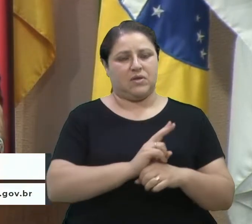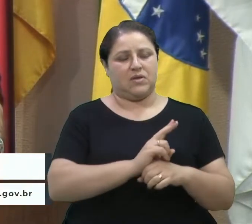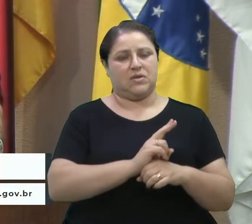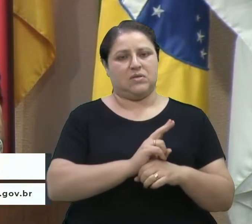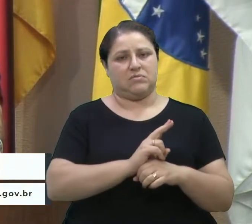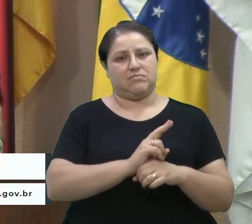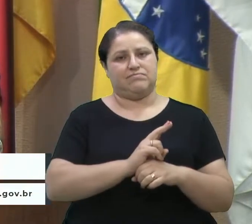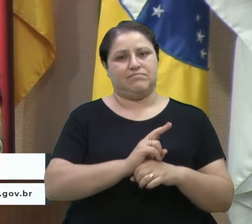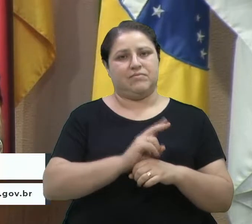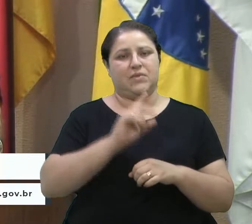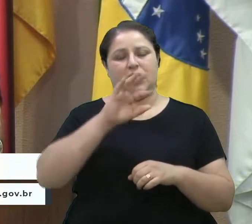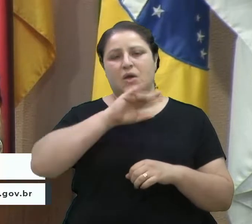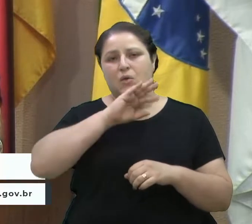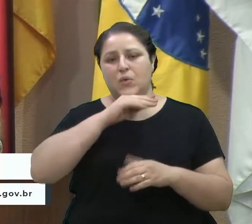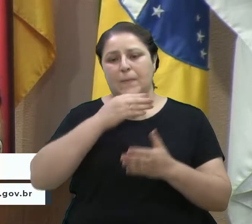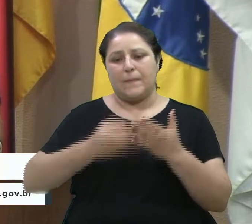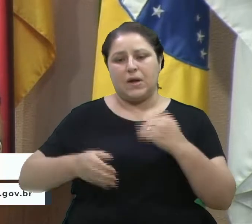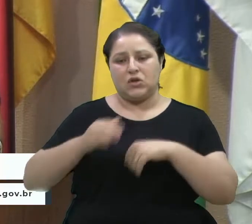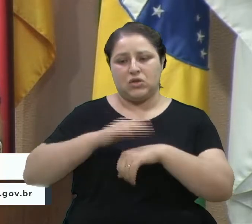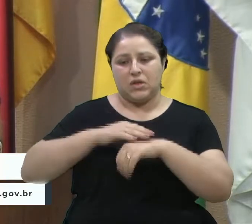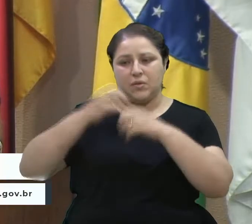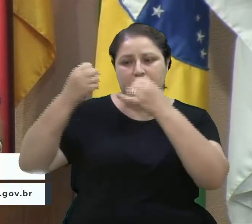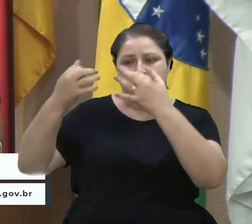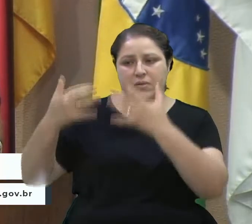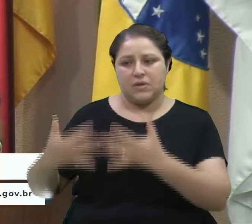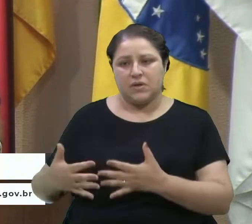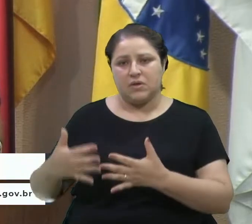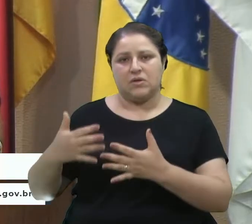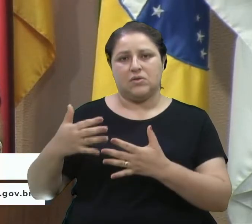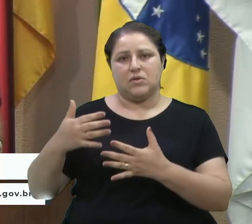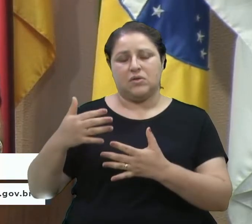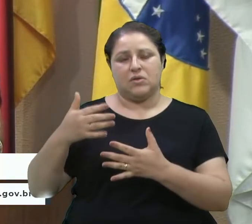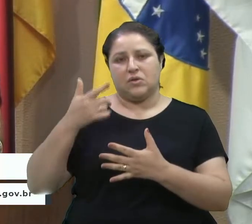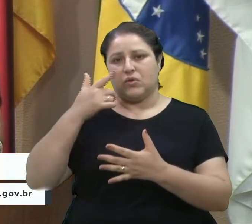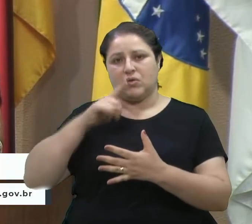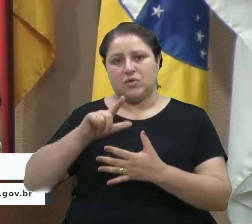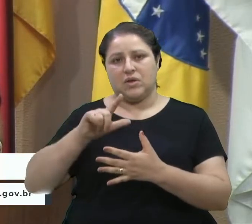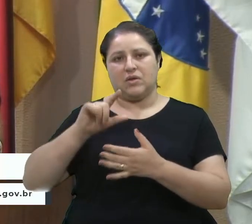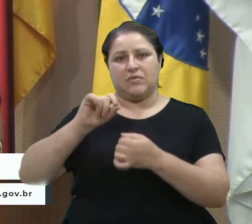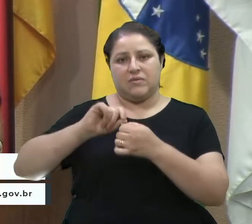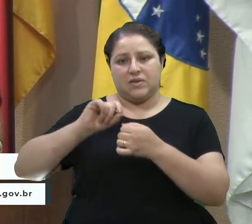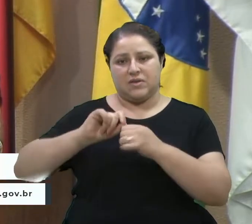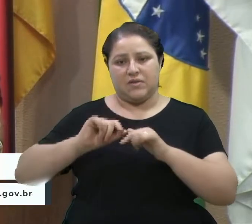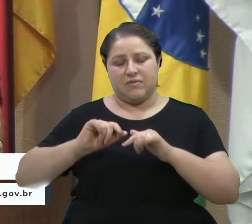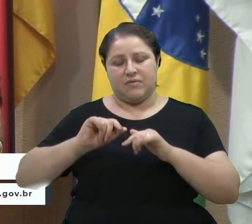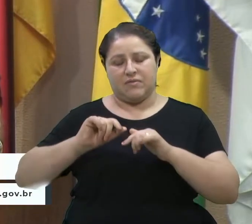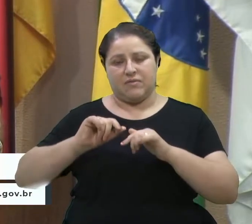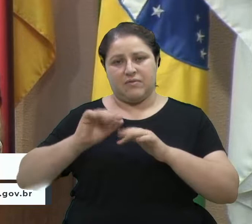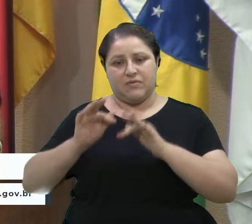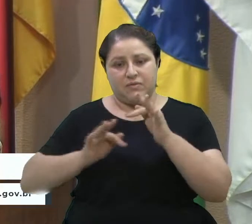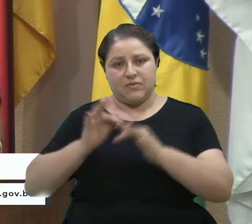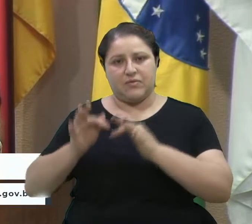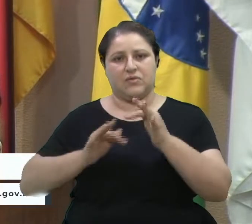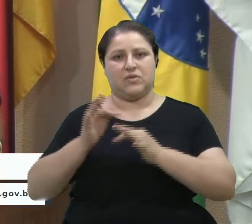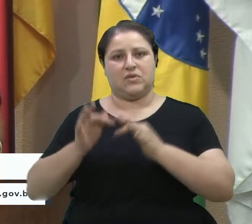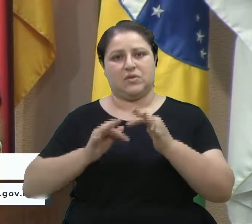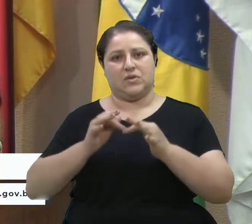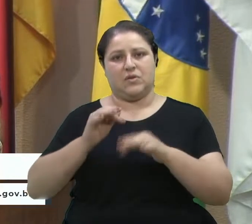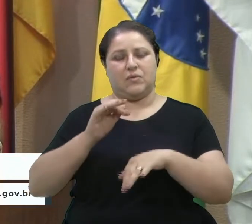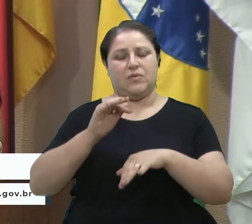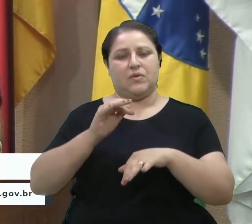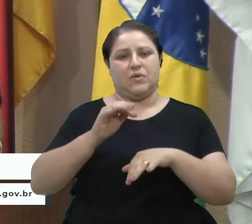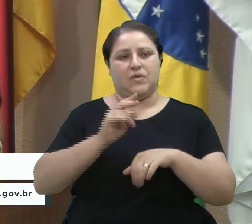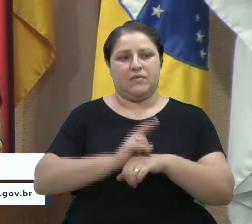dando explicação e não conseguir cumprir a função de fiscalizador, que é o nosso papel. Então, a gente perdeu muito tempo nesse sentido.